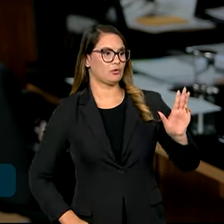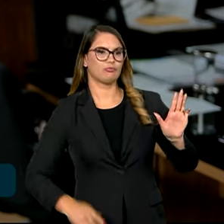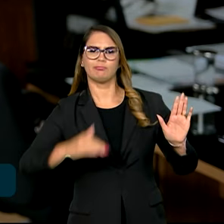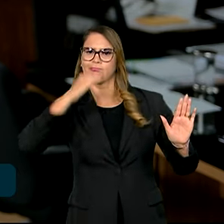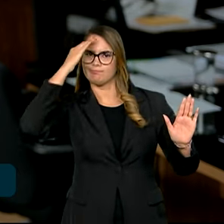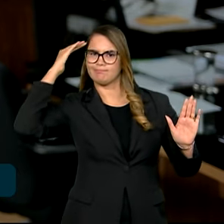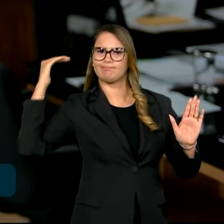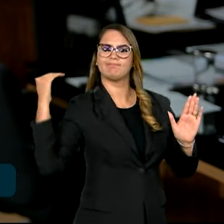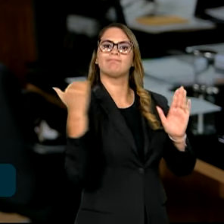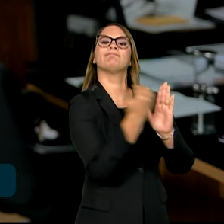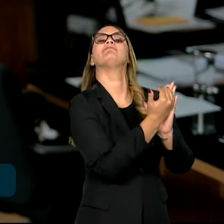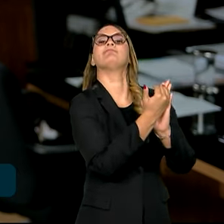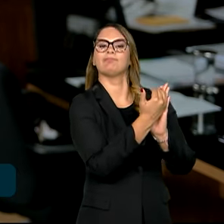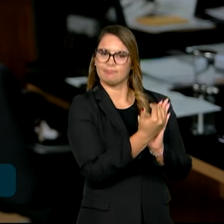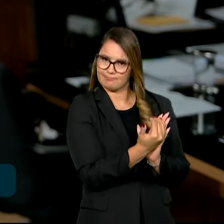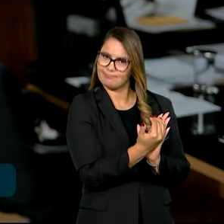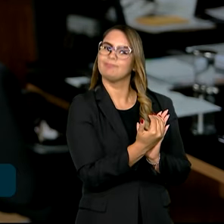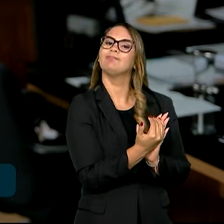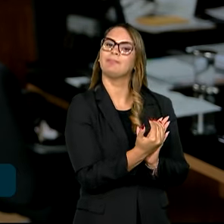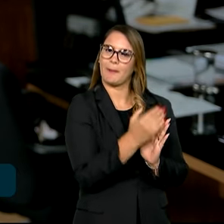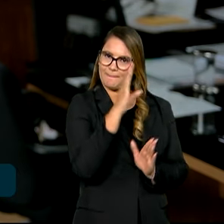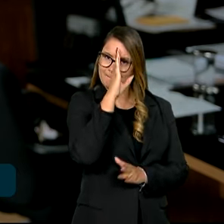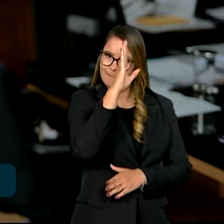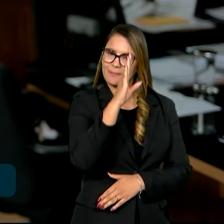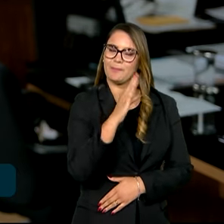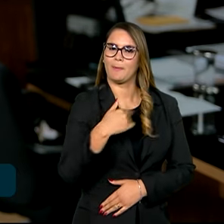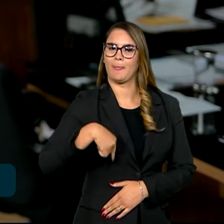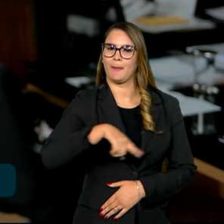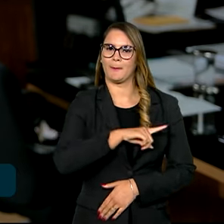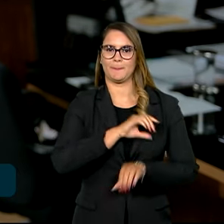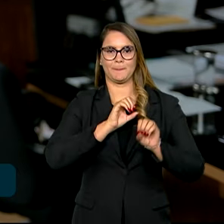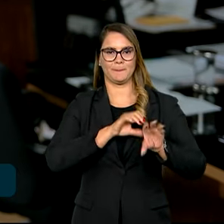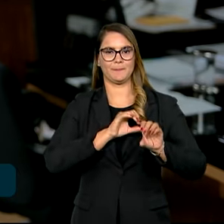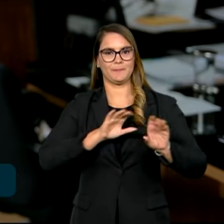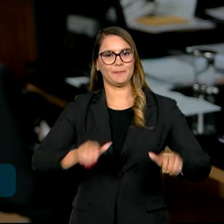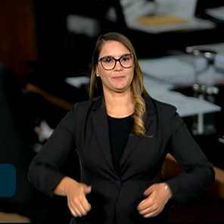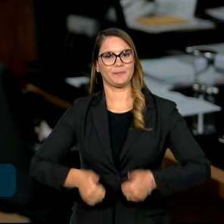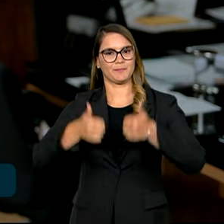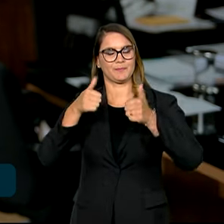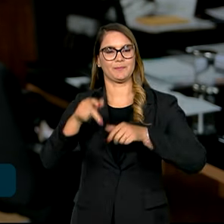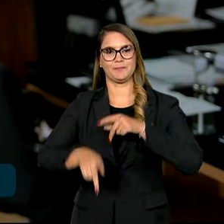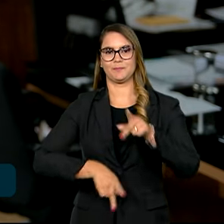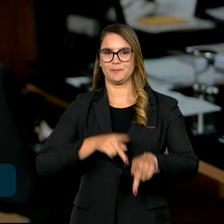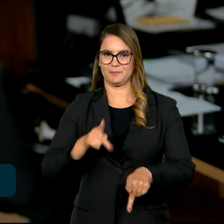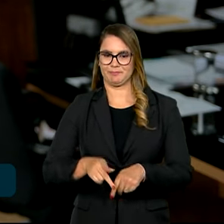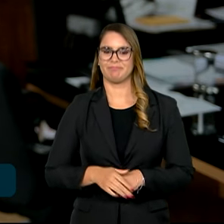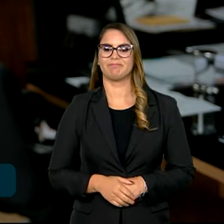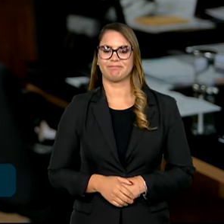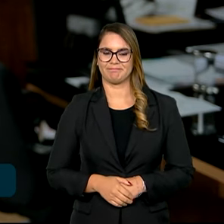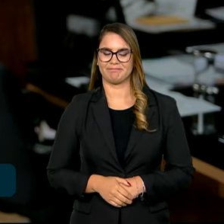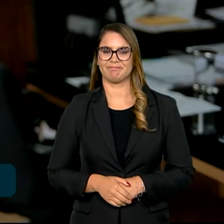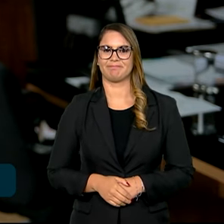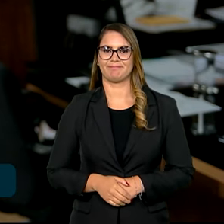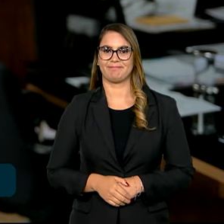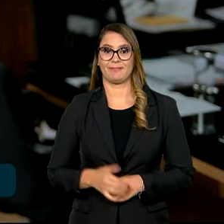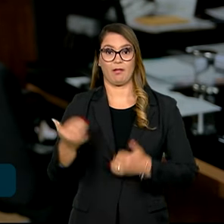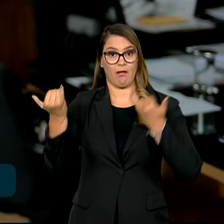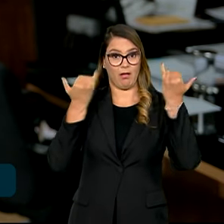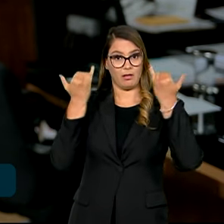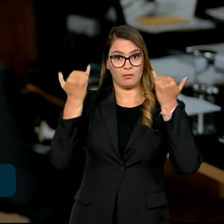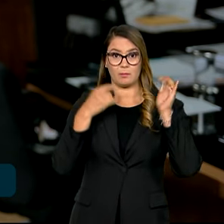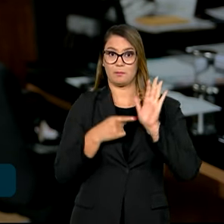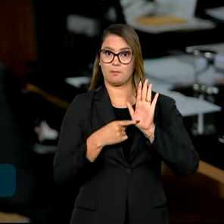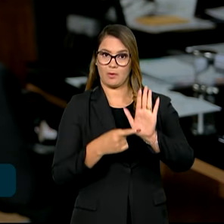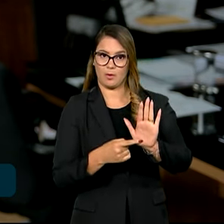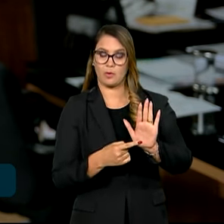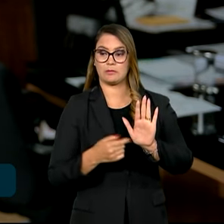com prioridade para a nossa educação e melhores condições para o nosso povo. Gente, os dados mostram que